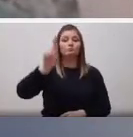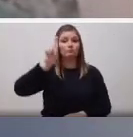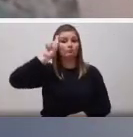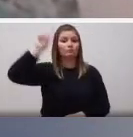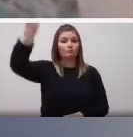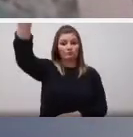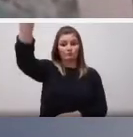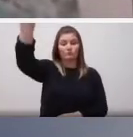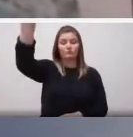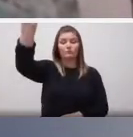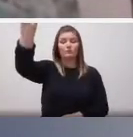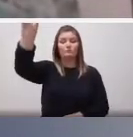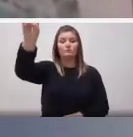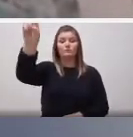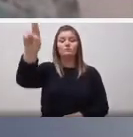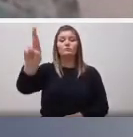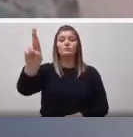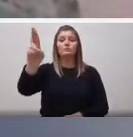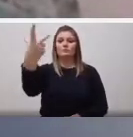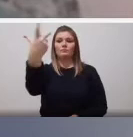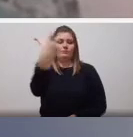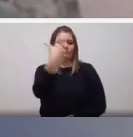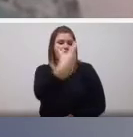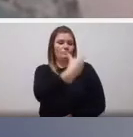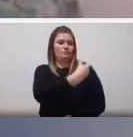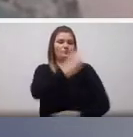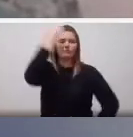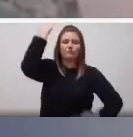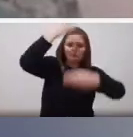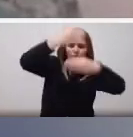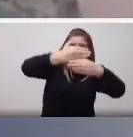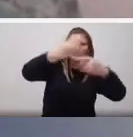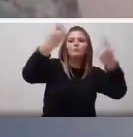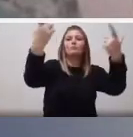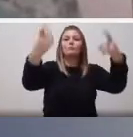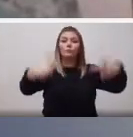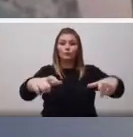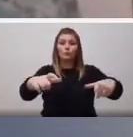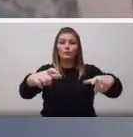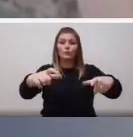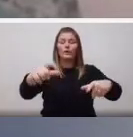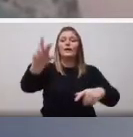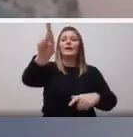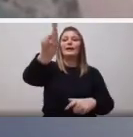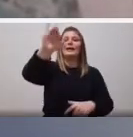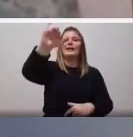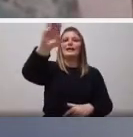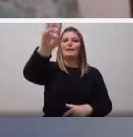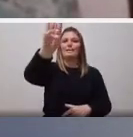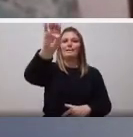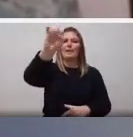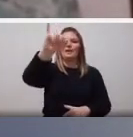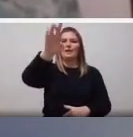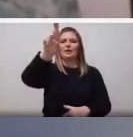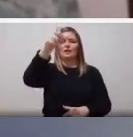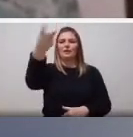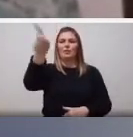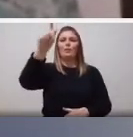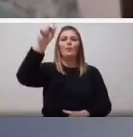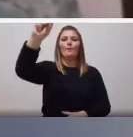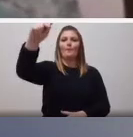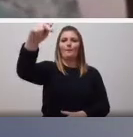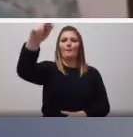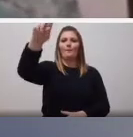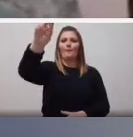do Serviço de Anestesiologia do Hospital das Clínicas de Ribeirão Preto. Ele é docente da disciplina de